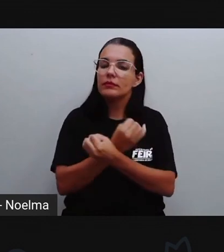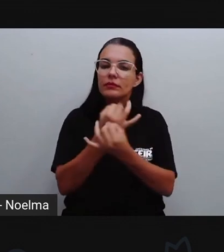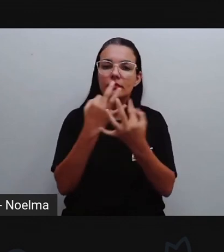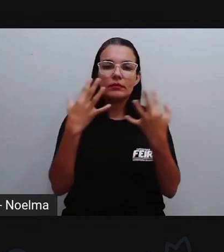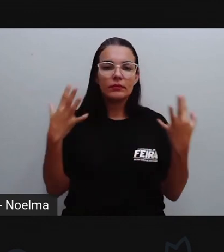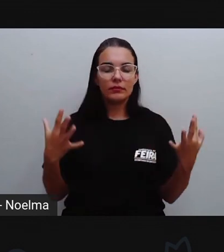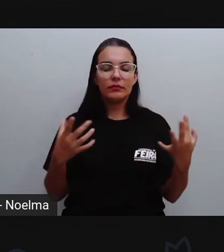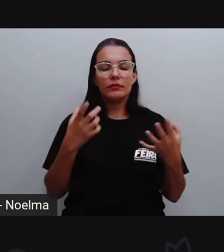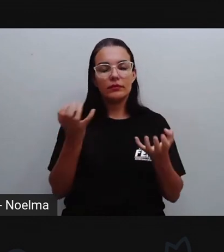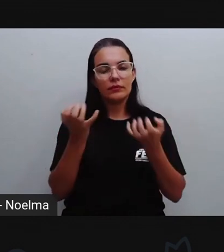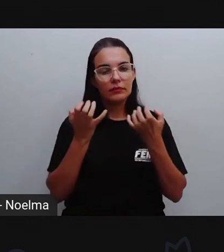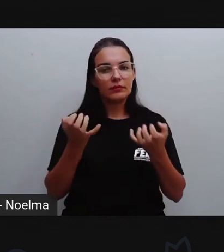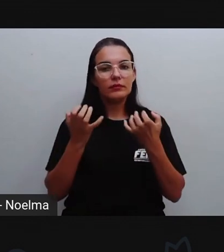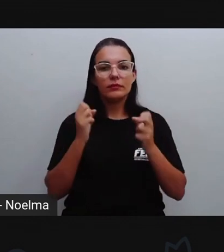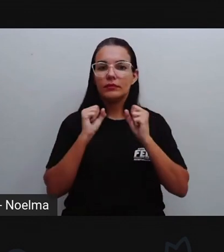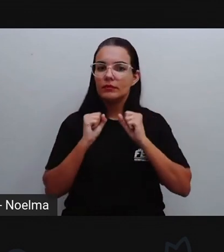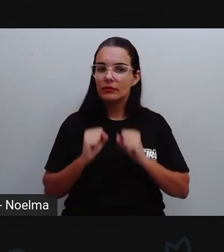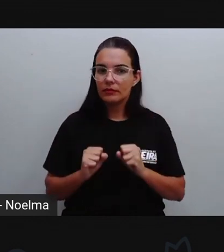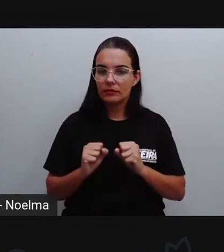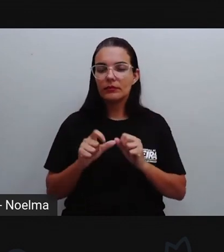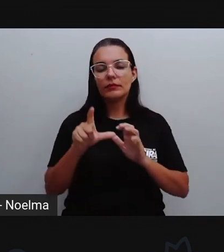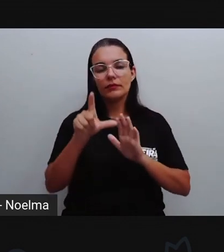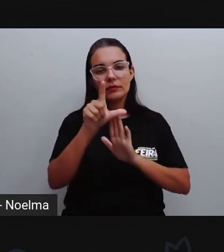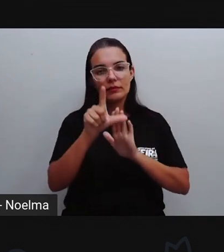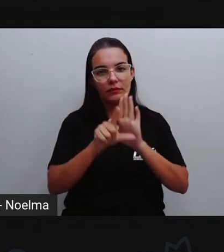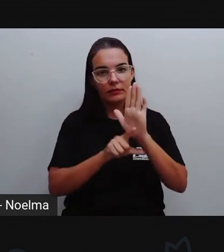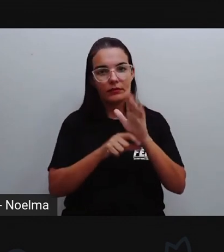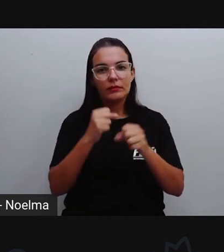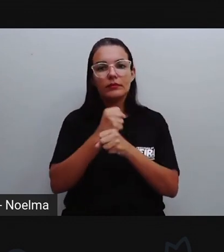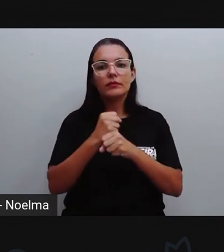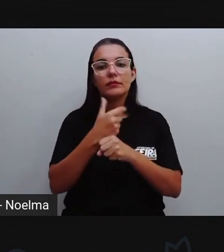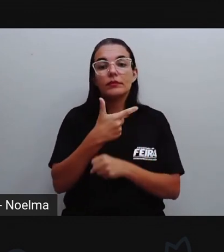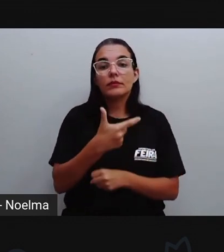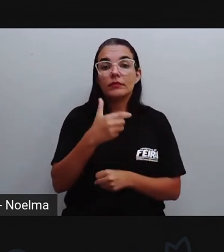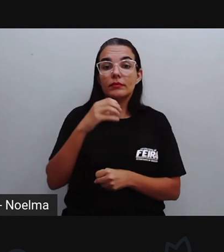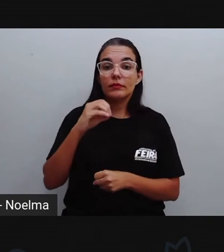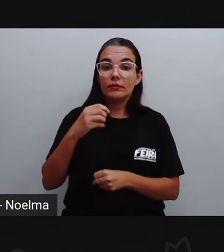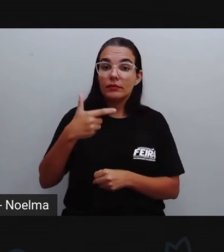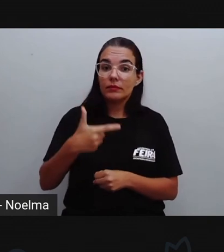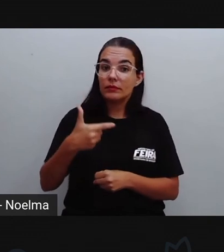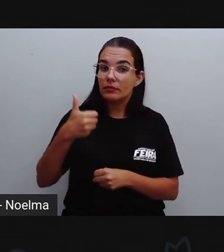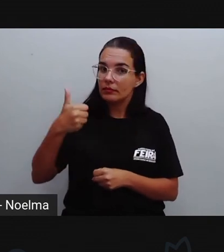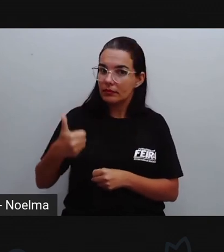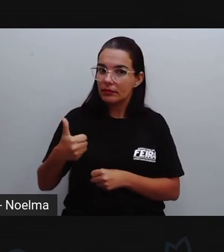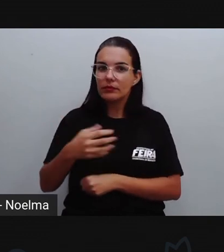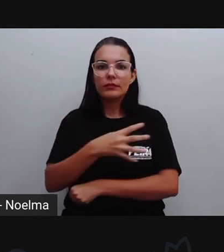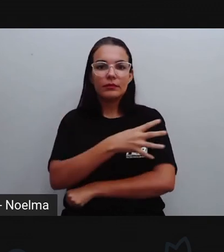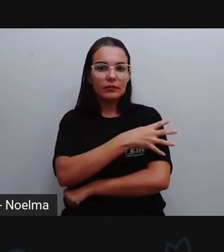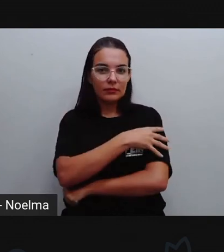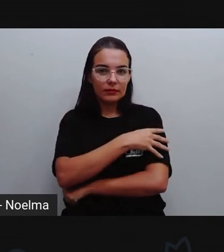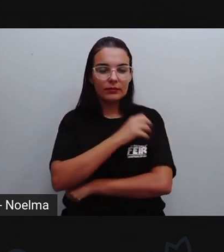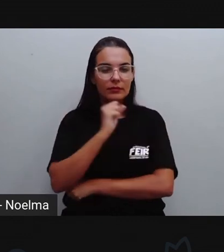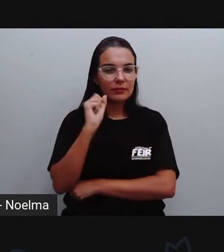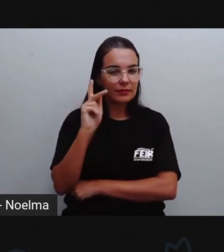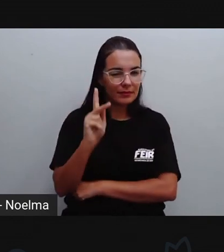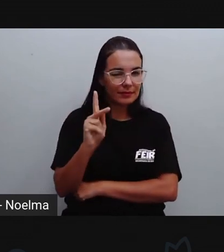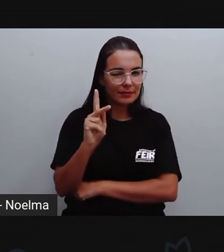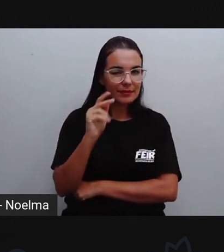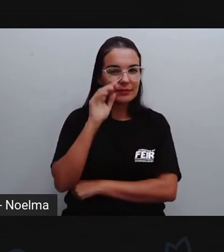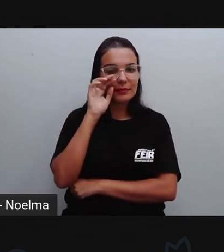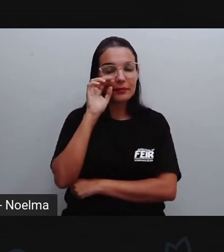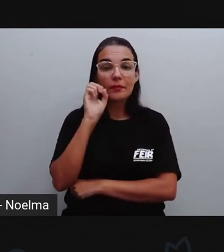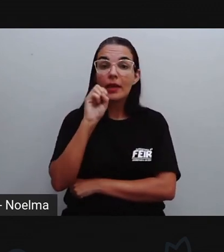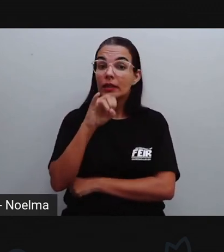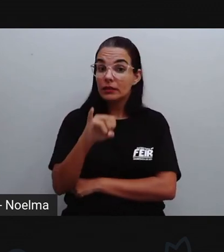está lá na playlist ano letivo 2021 a playlist do quarto ano certo? e se